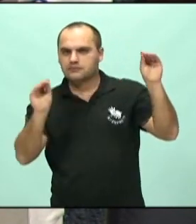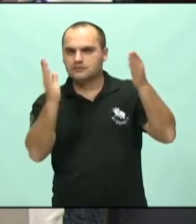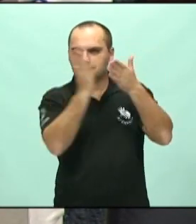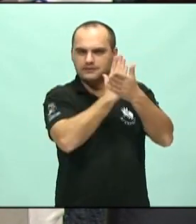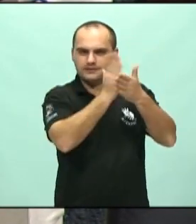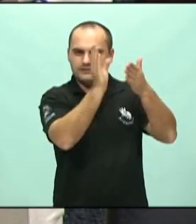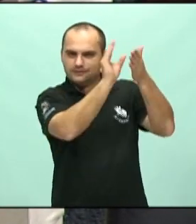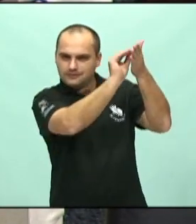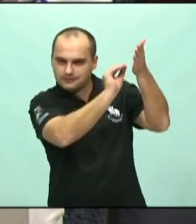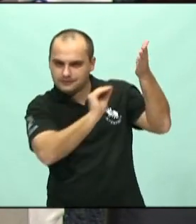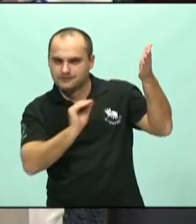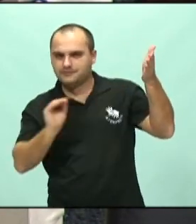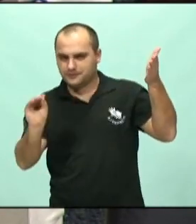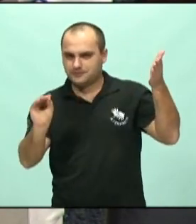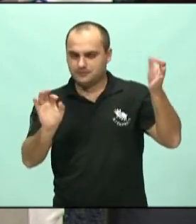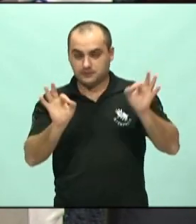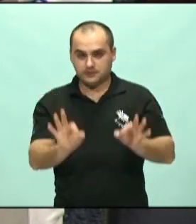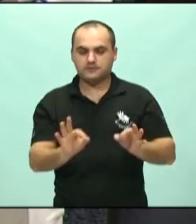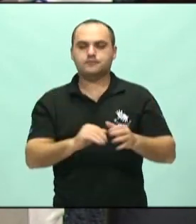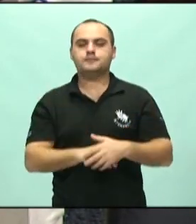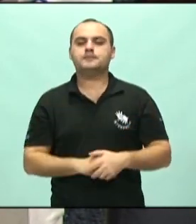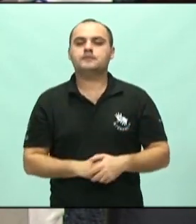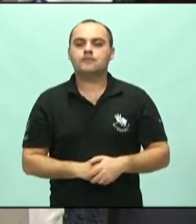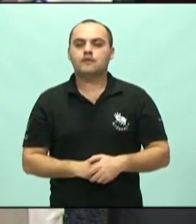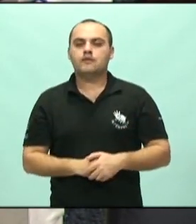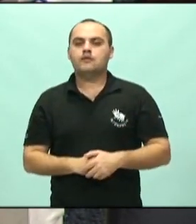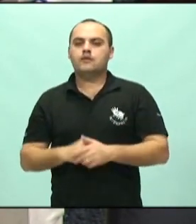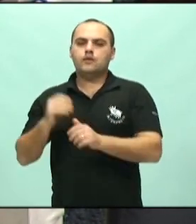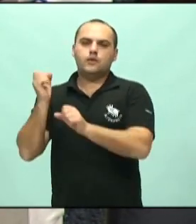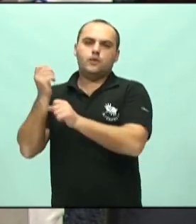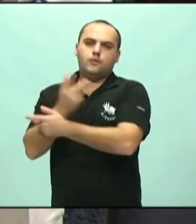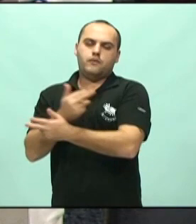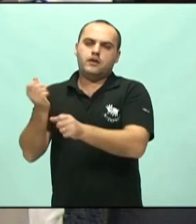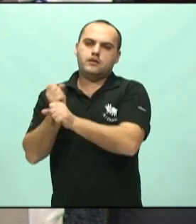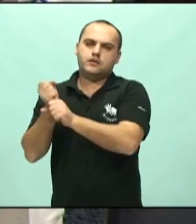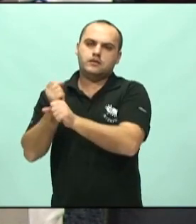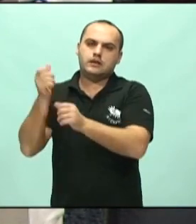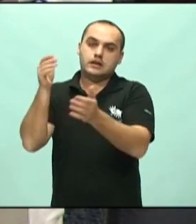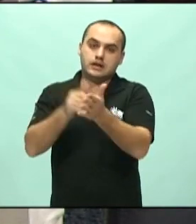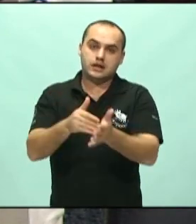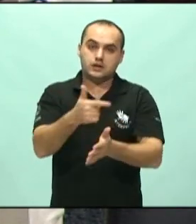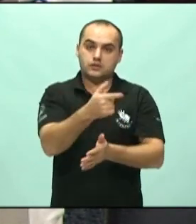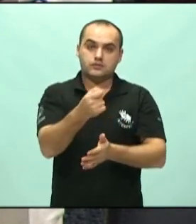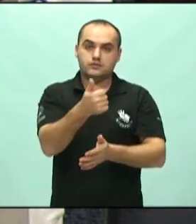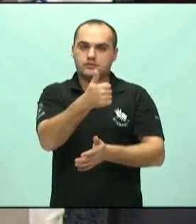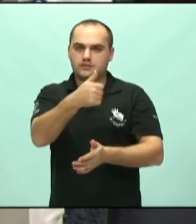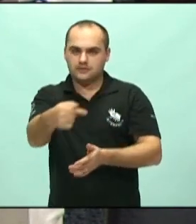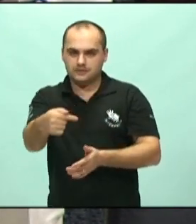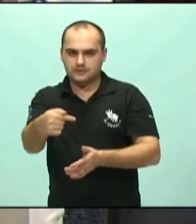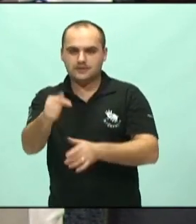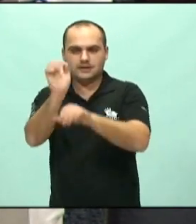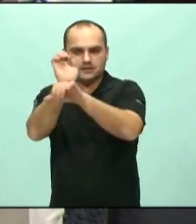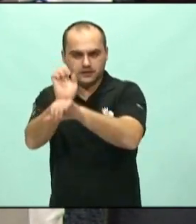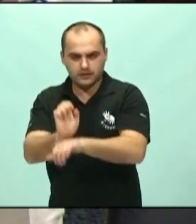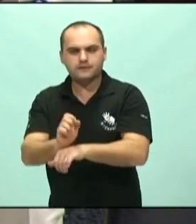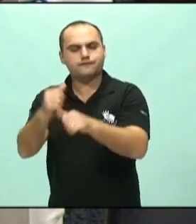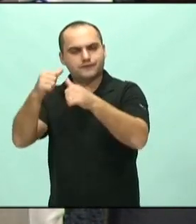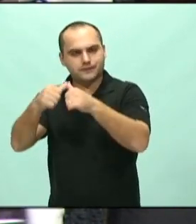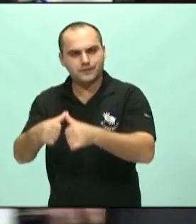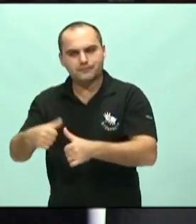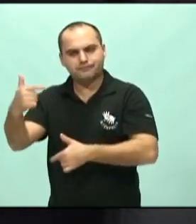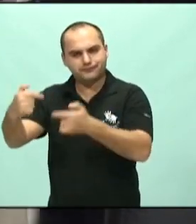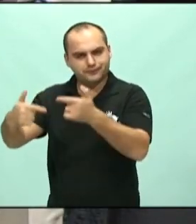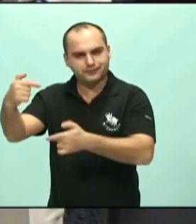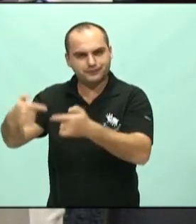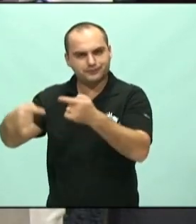fatia do mercado. E, por muitos anos, até 2017, os Estados viveram essa guerra fiscal. Por que guerra